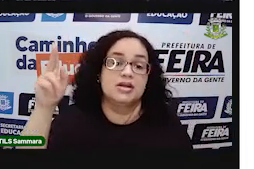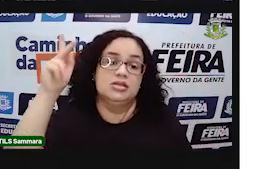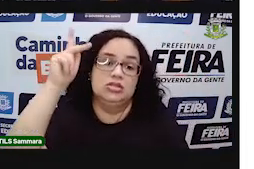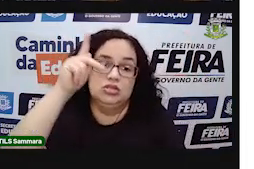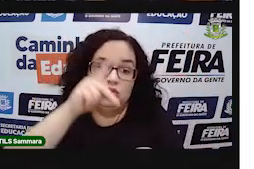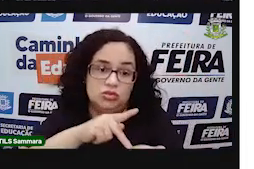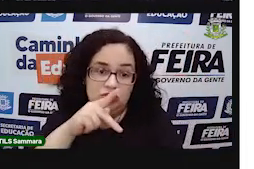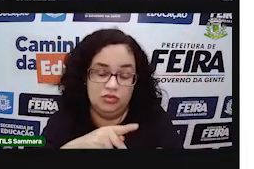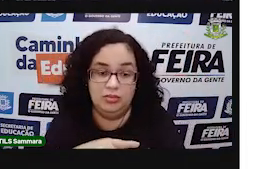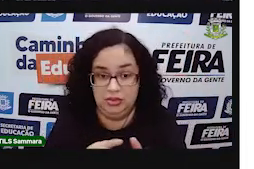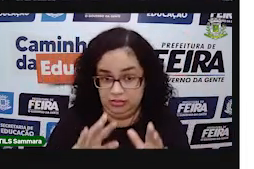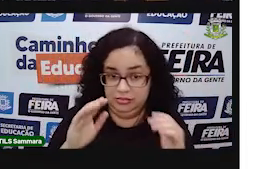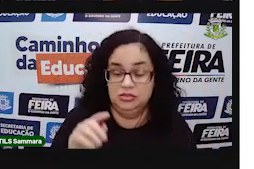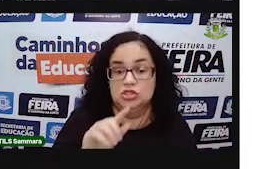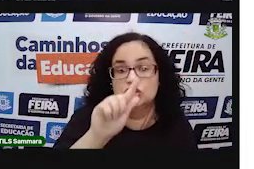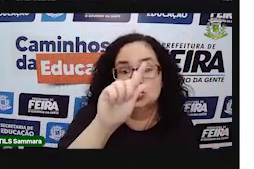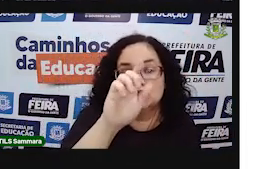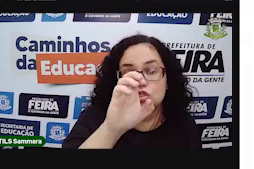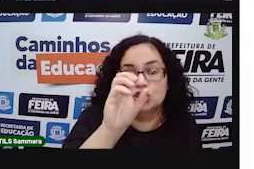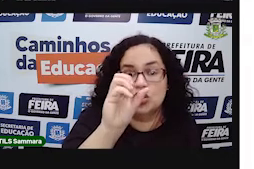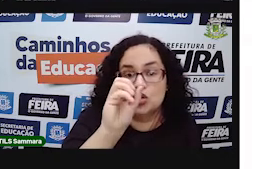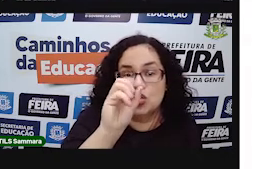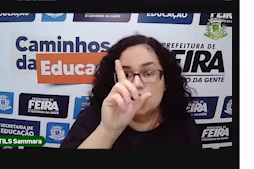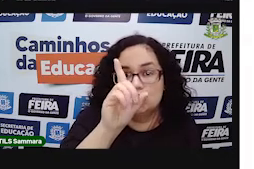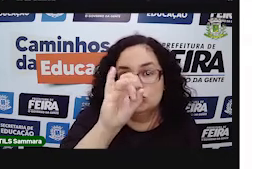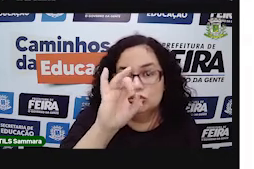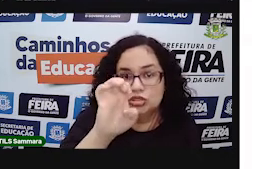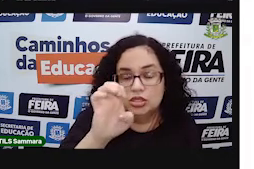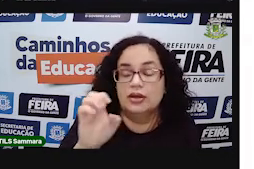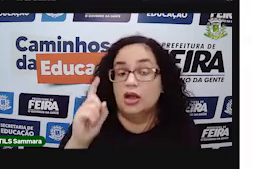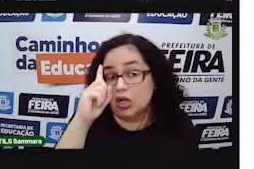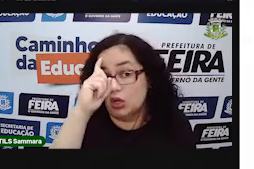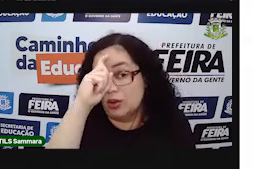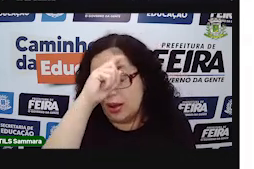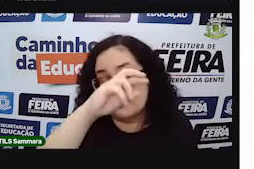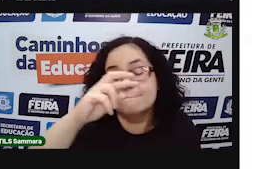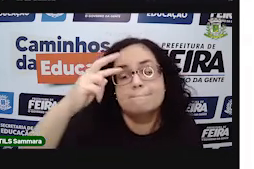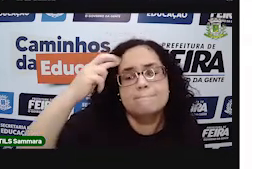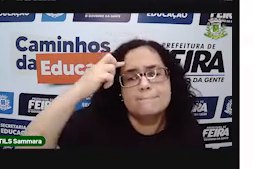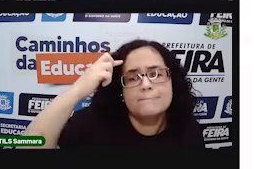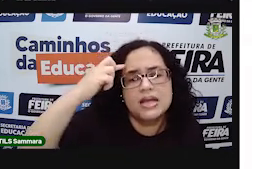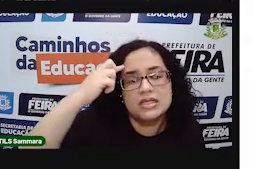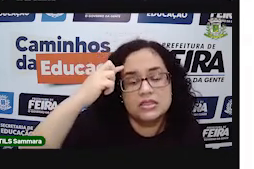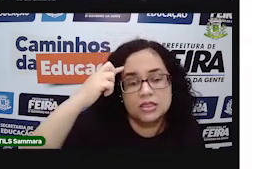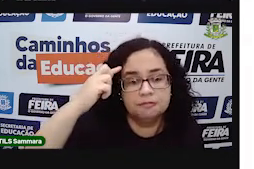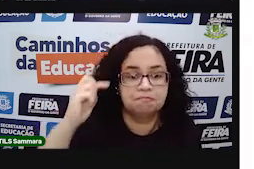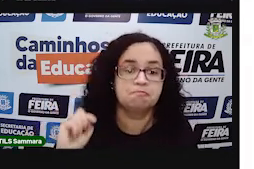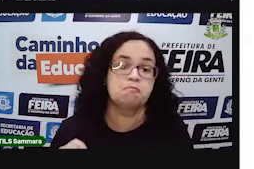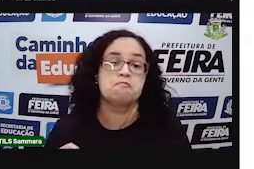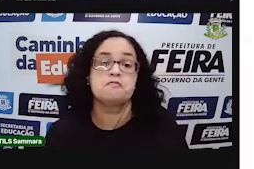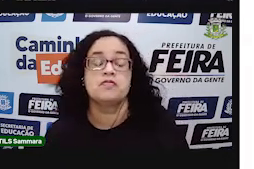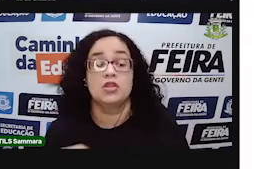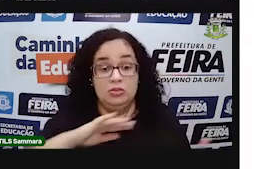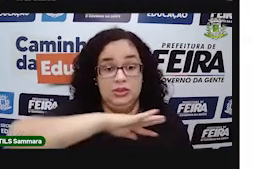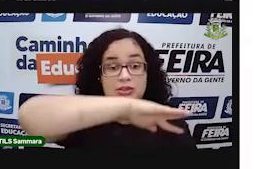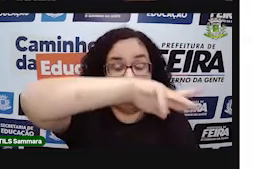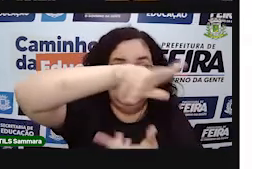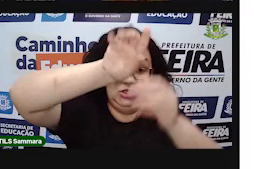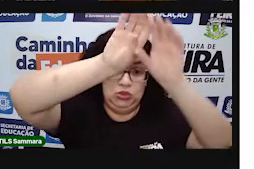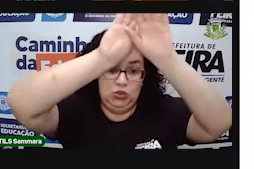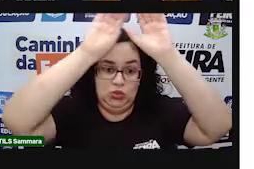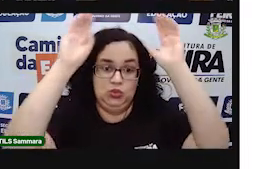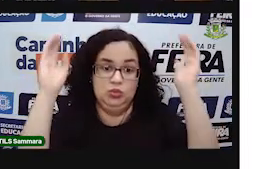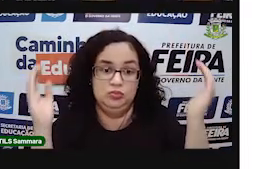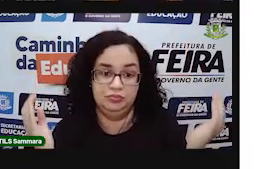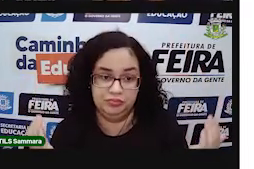formato dela é um geóide, é um formato muito complicado, mas a gente imagina o formato da Terra como o formato de uma